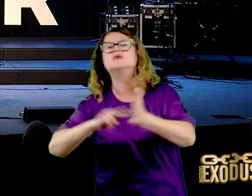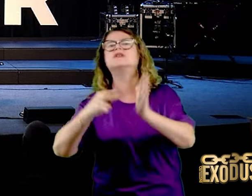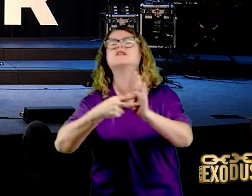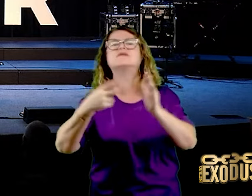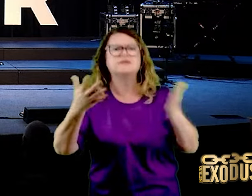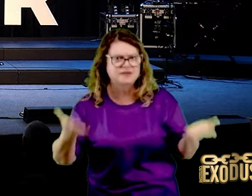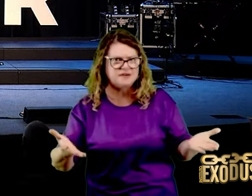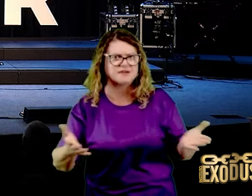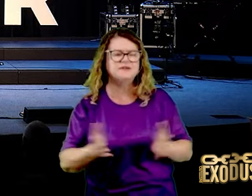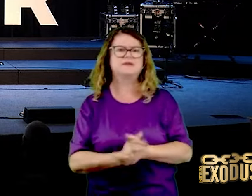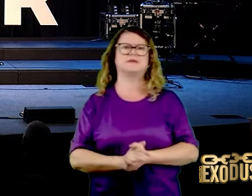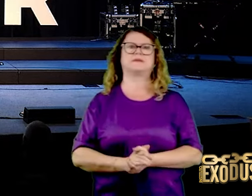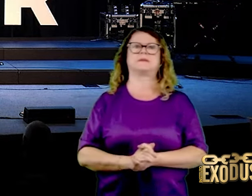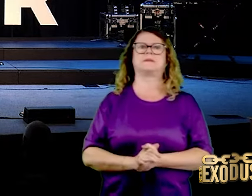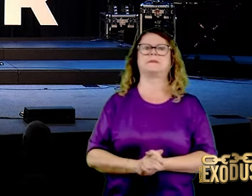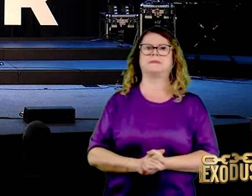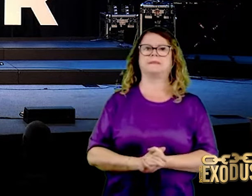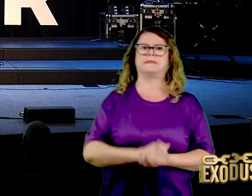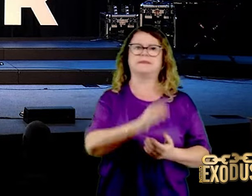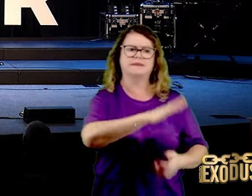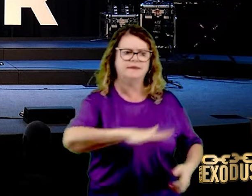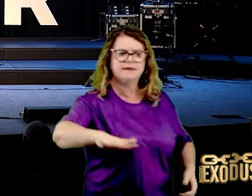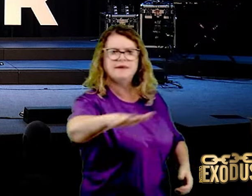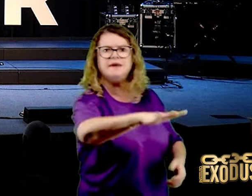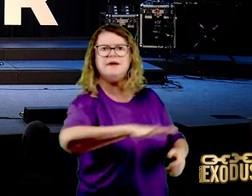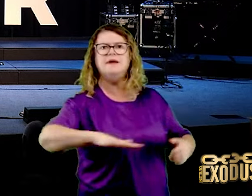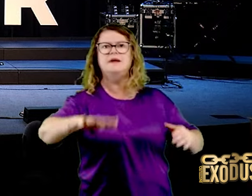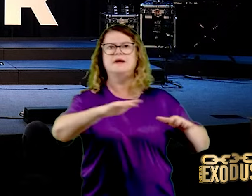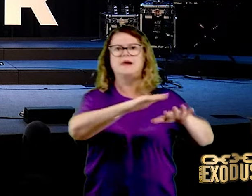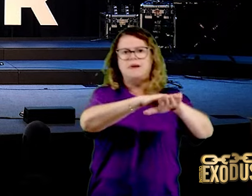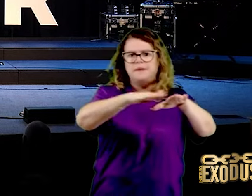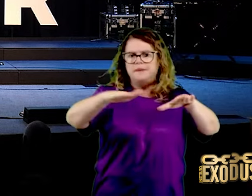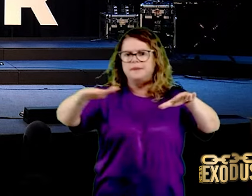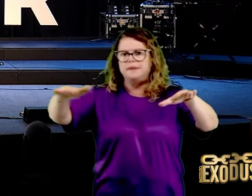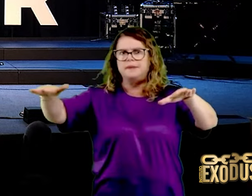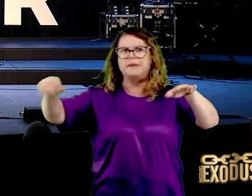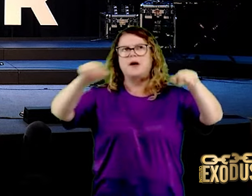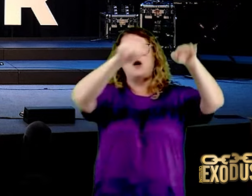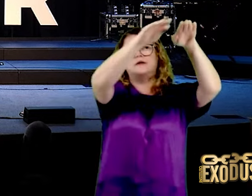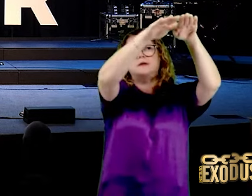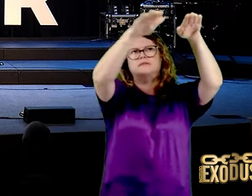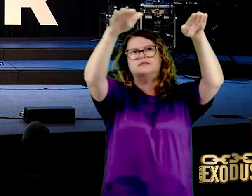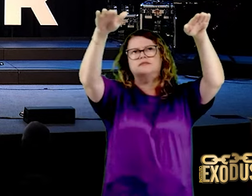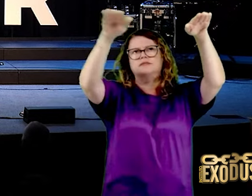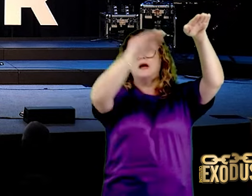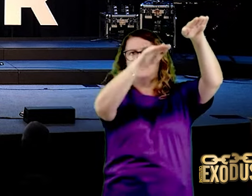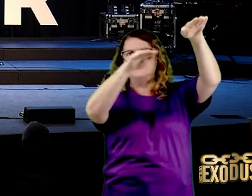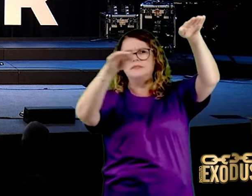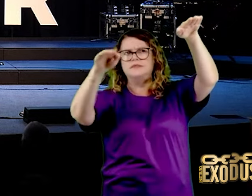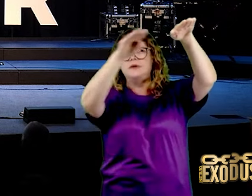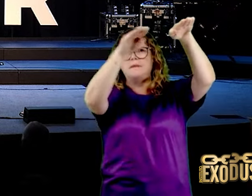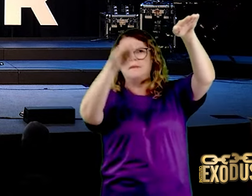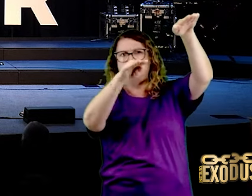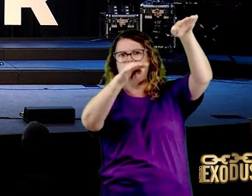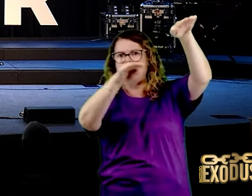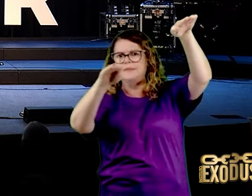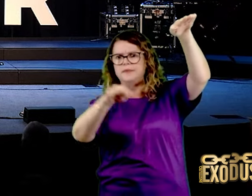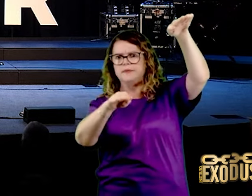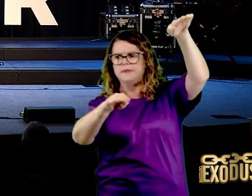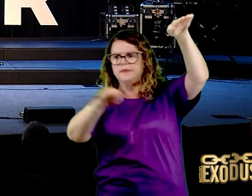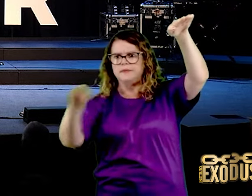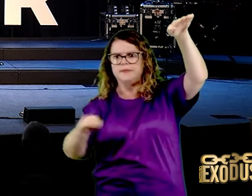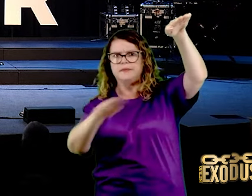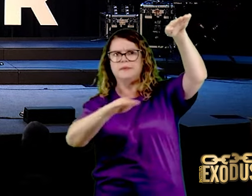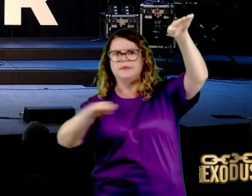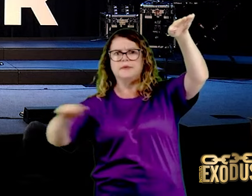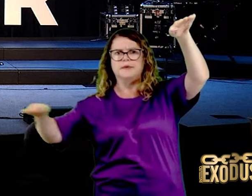as legiões, as falanges, os poderes das trevas desse mundo tenebroso, as potestades,